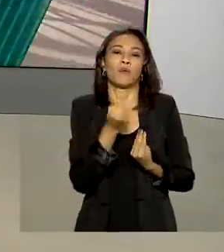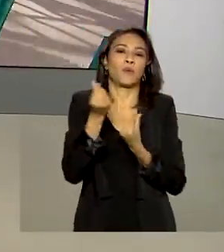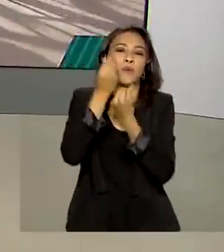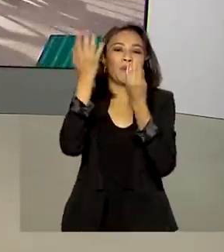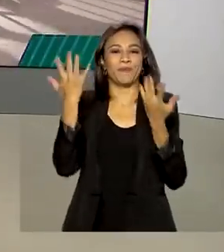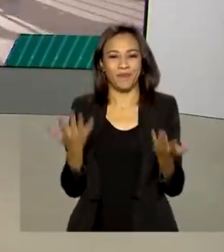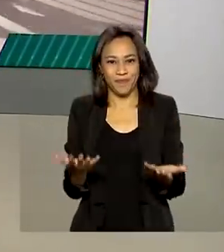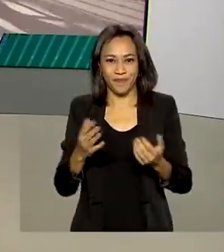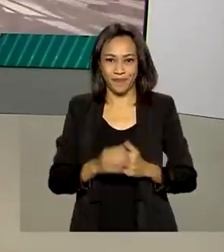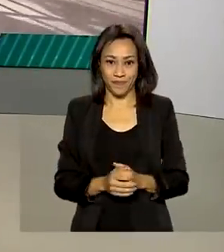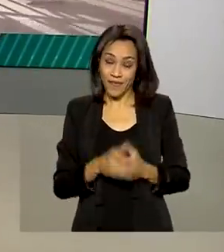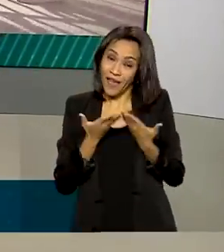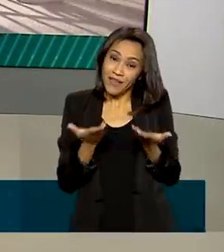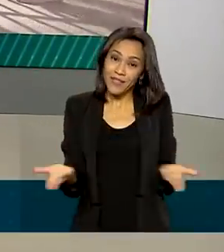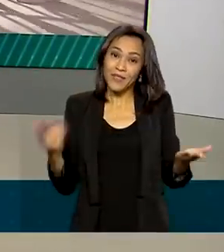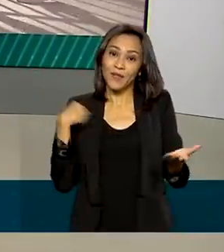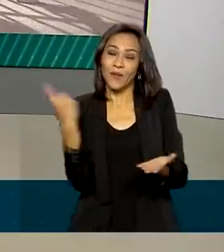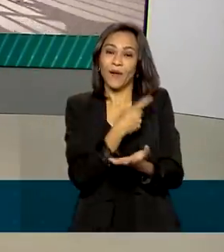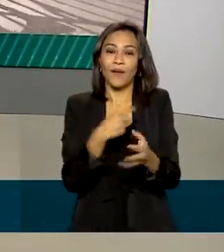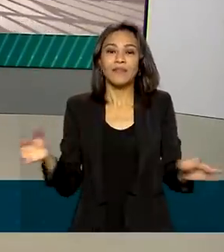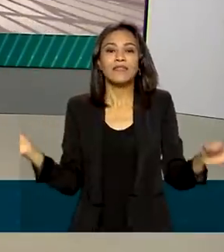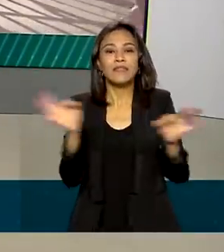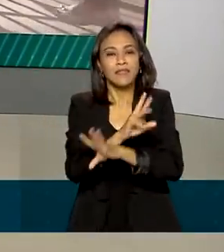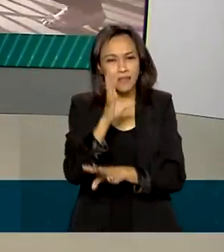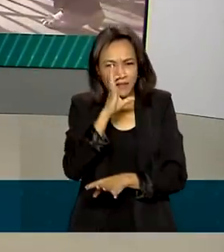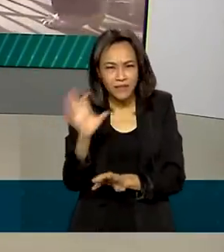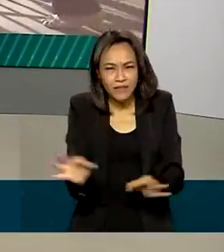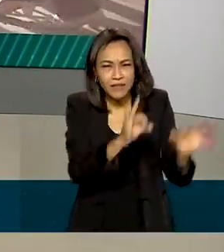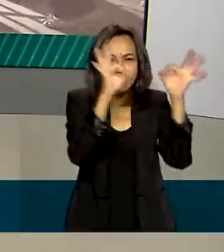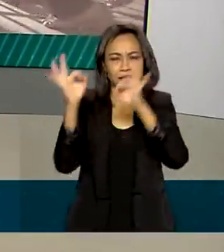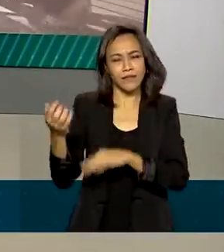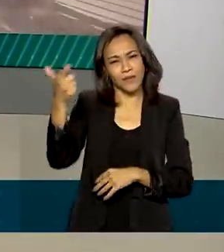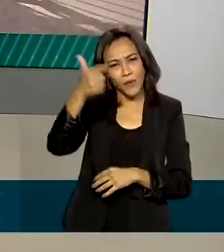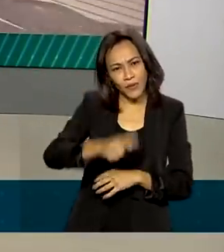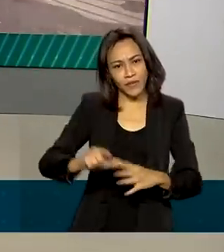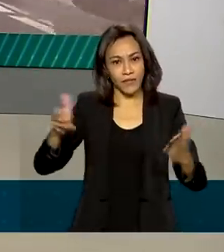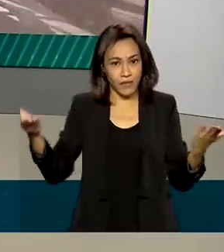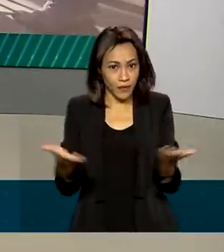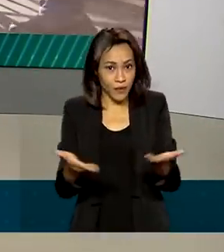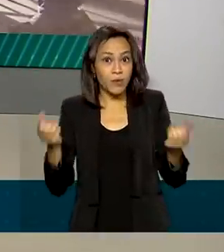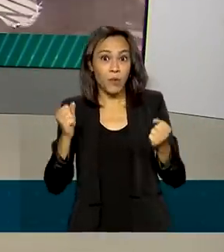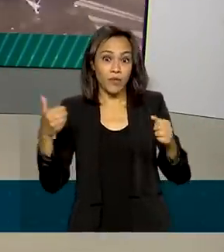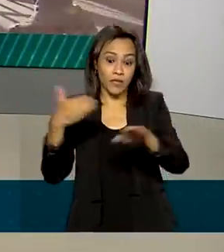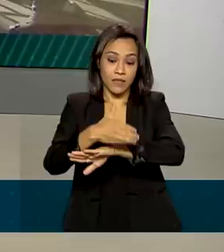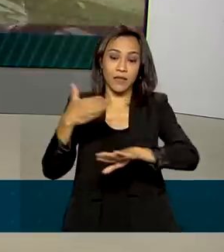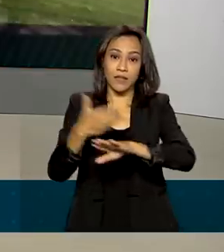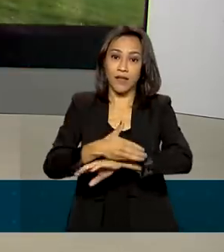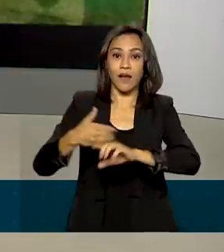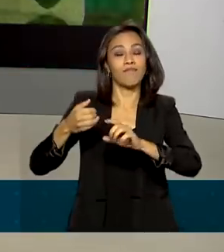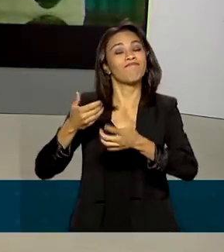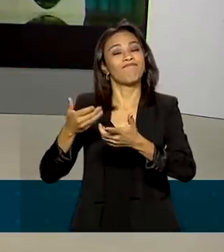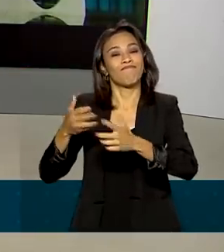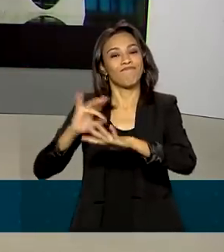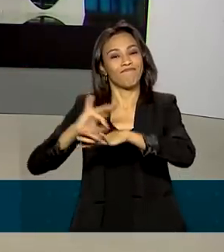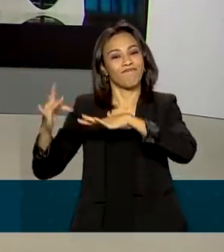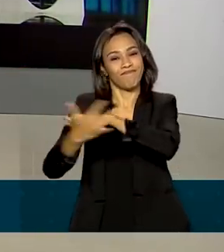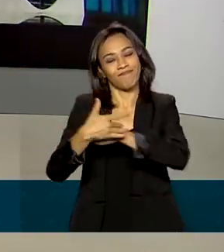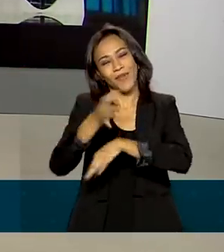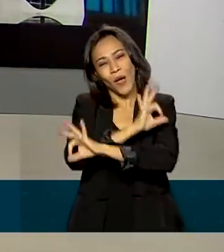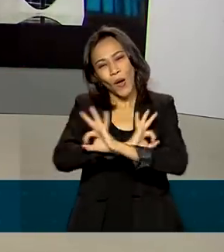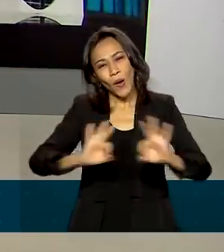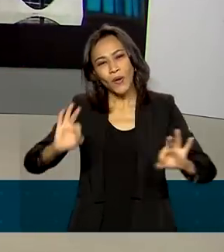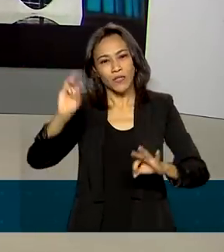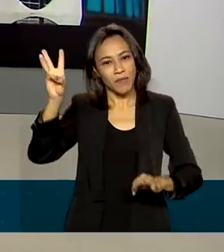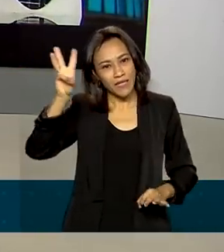É isso, o Brasil em Dia fica por aqui. Para rever as reportagens de hoje, você pode acessar as nossas redes sociais. Uma ótima